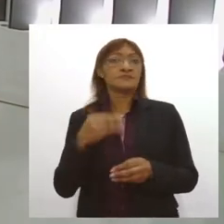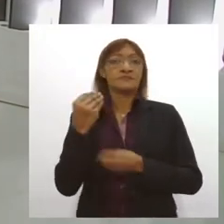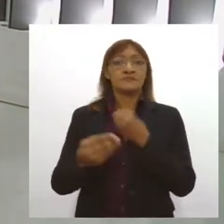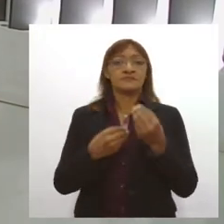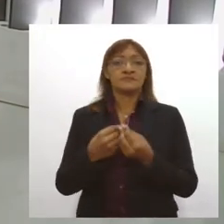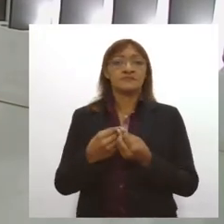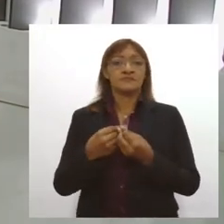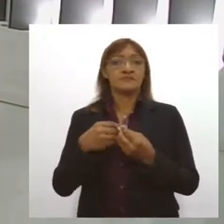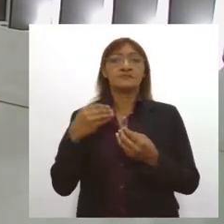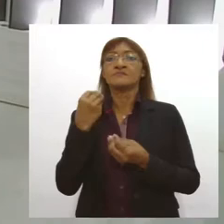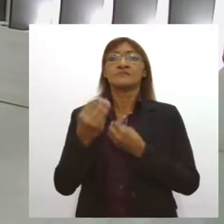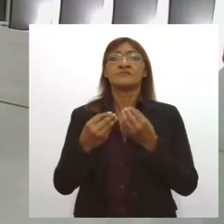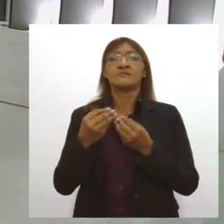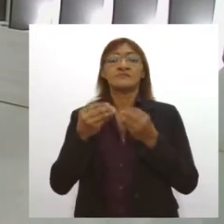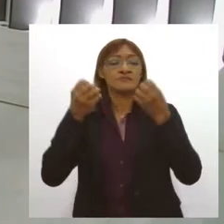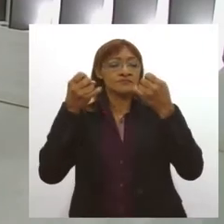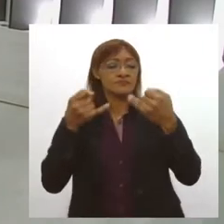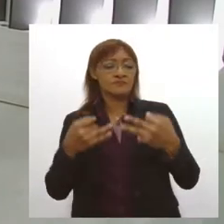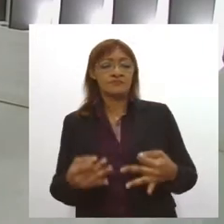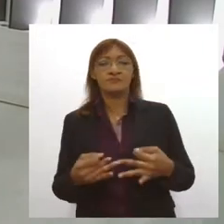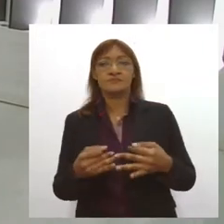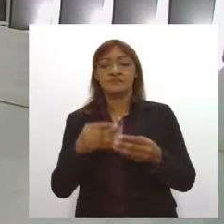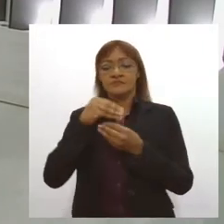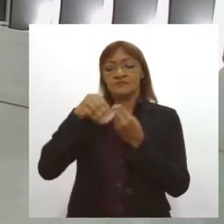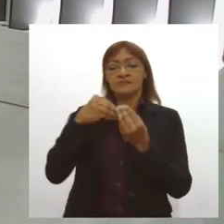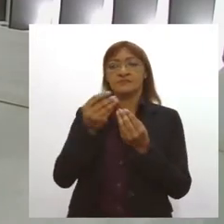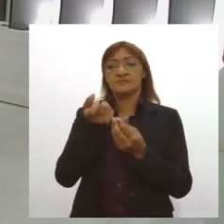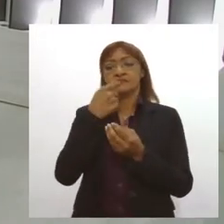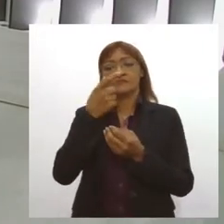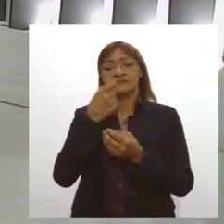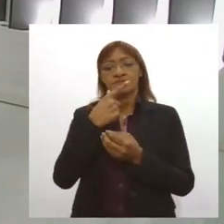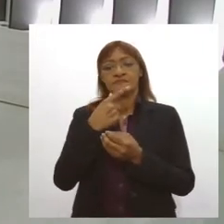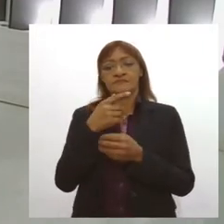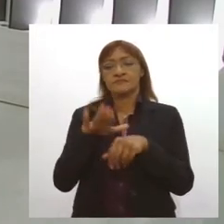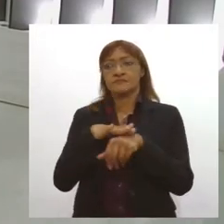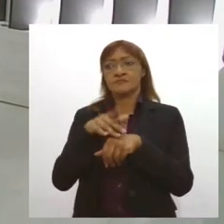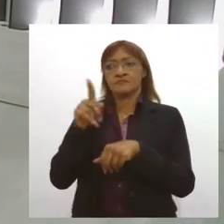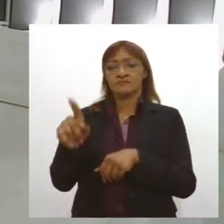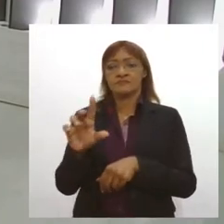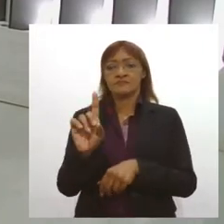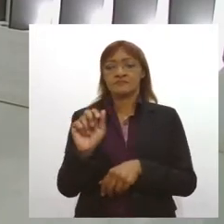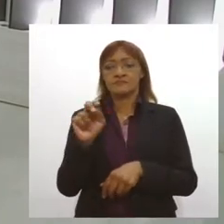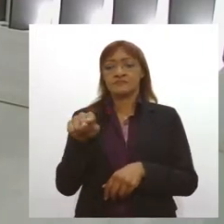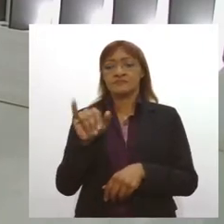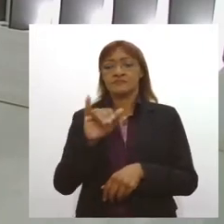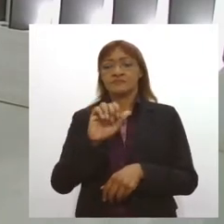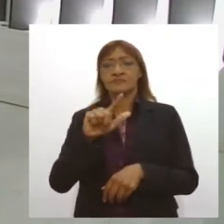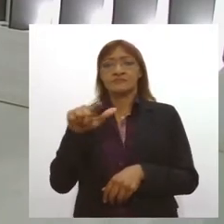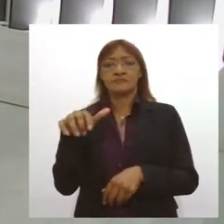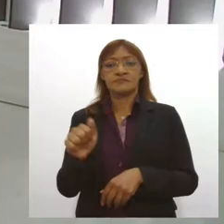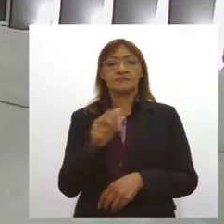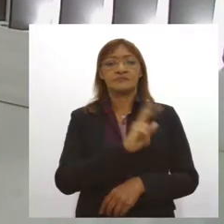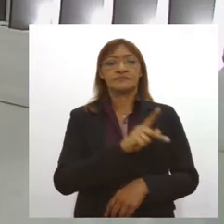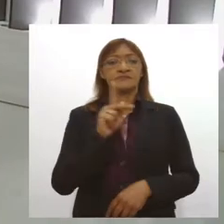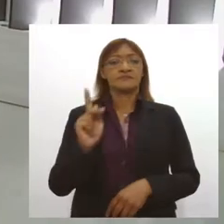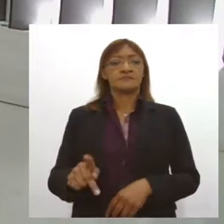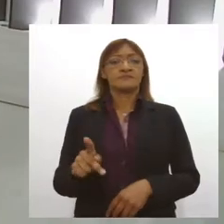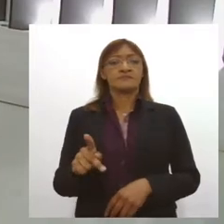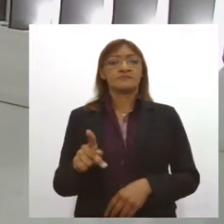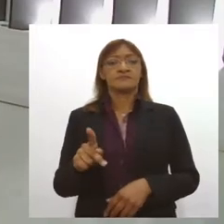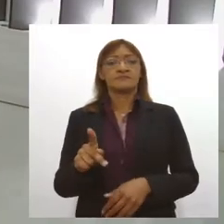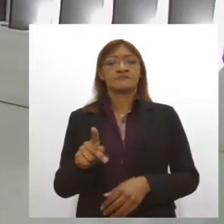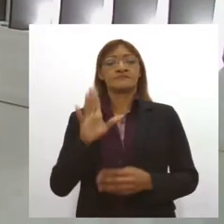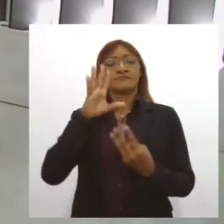Para saber um pouco mais sobre esse coquetel, eu converso agora com a Daniela Hager, que é professora do Departamento de Educação e Saúde da